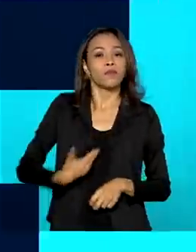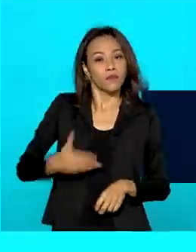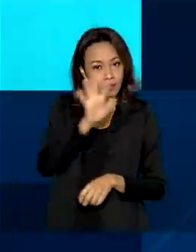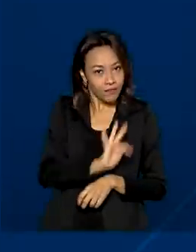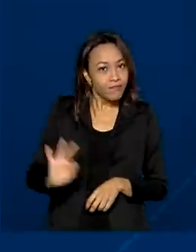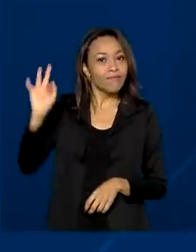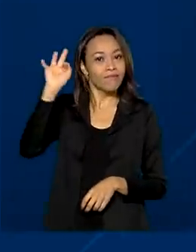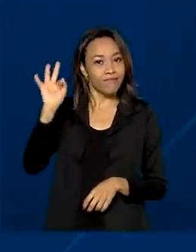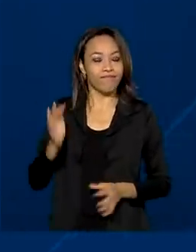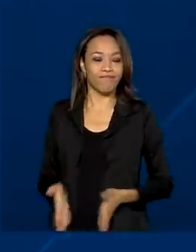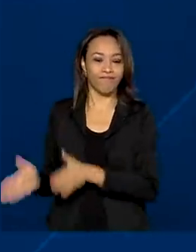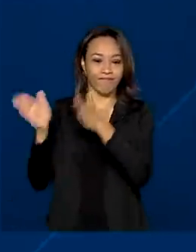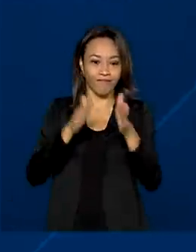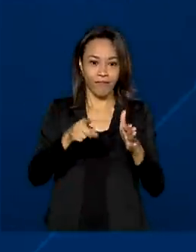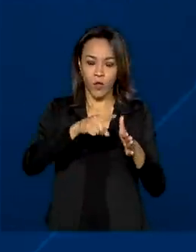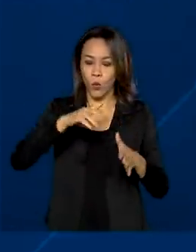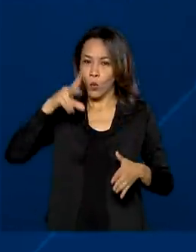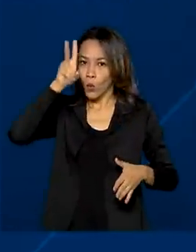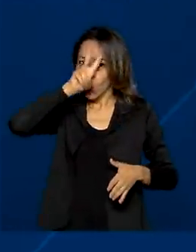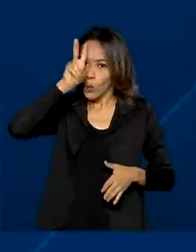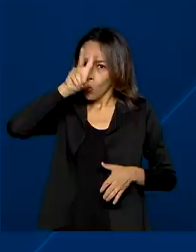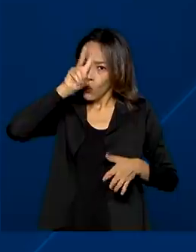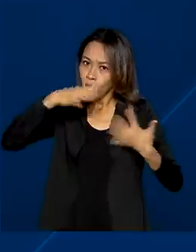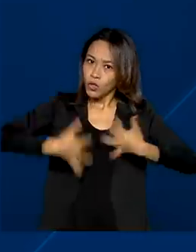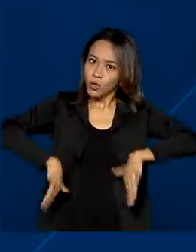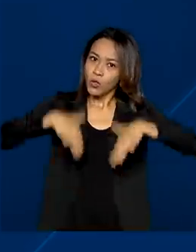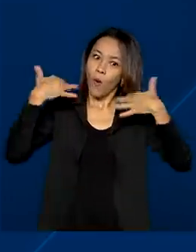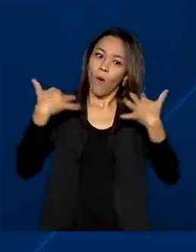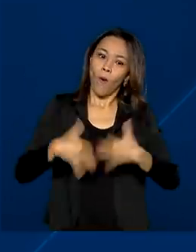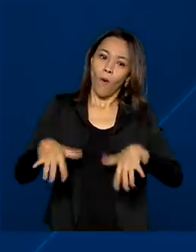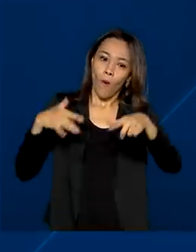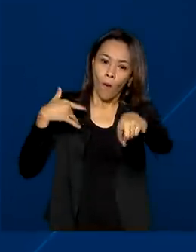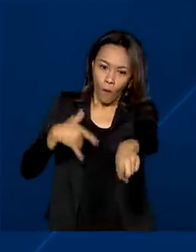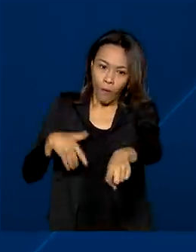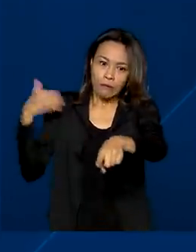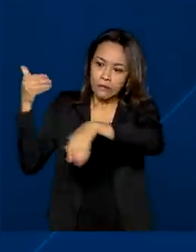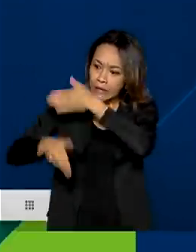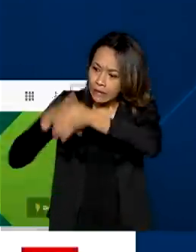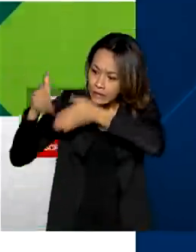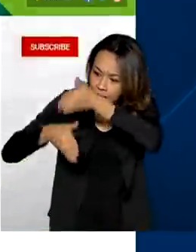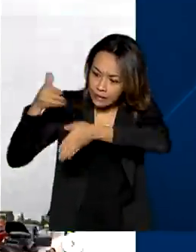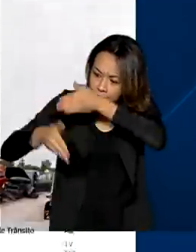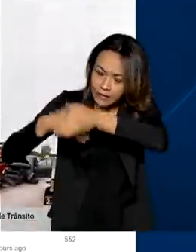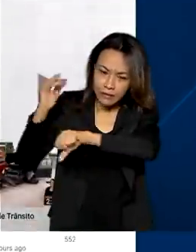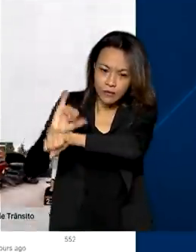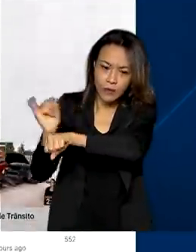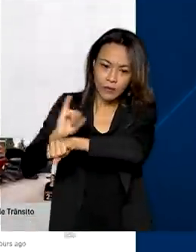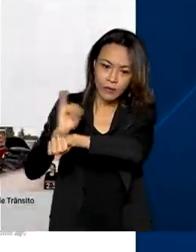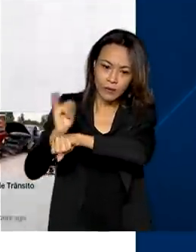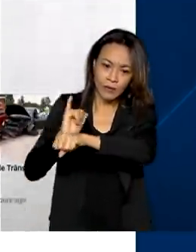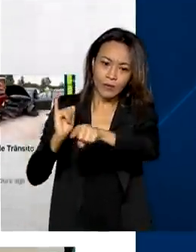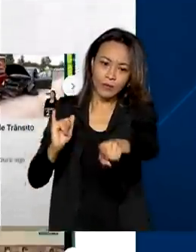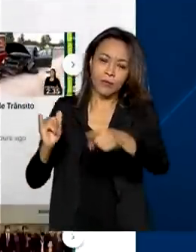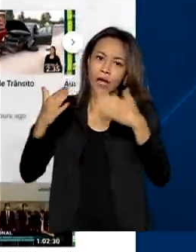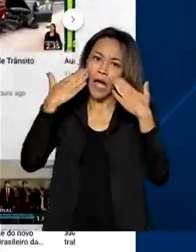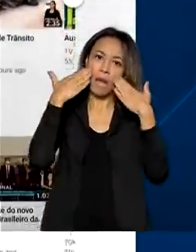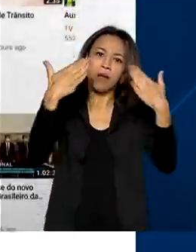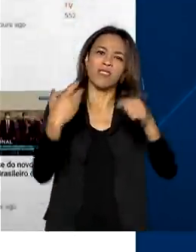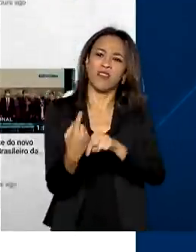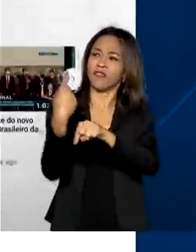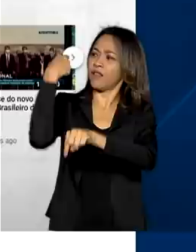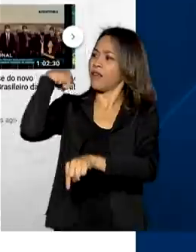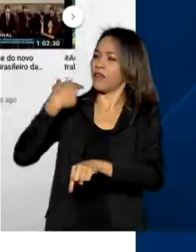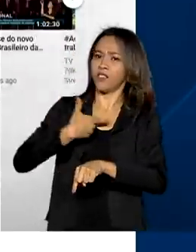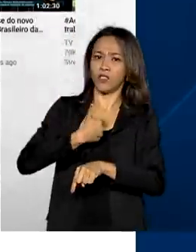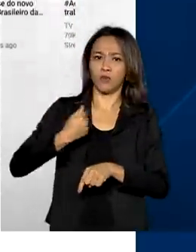A marca histórica foi alcançada após aumentos expressivos na audiência, apresentados desde 2019.